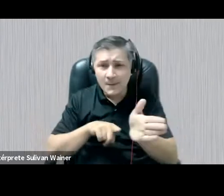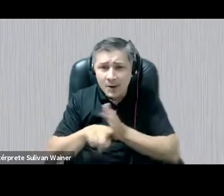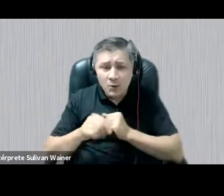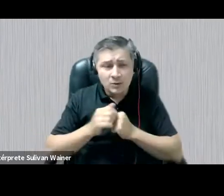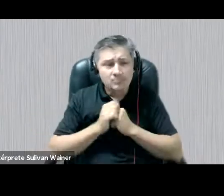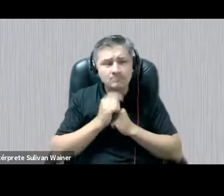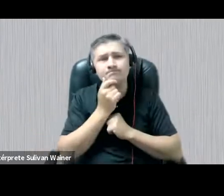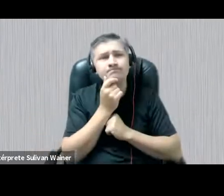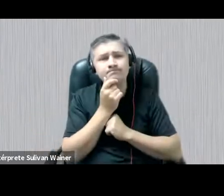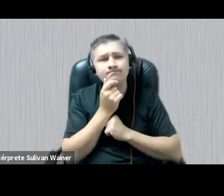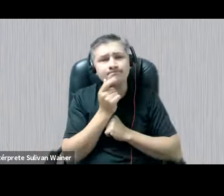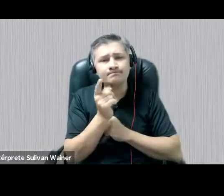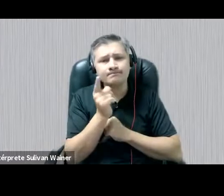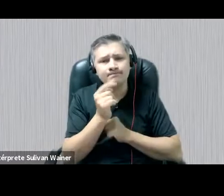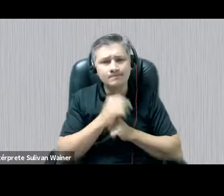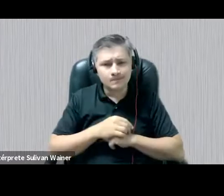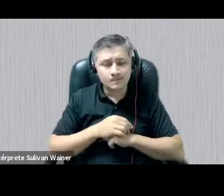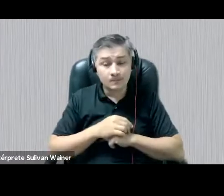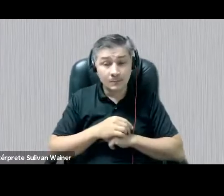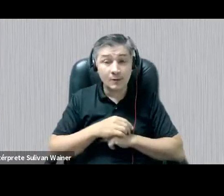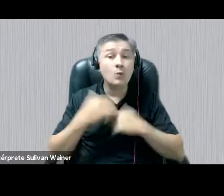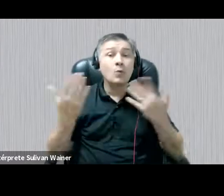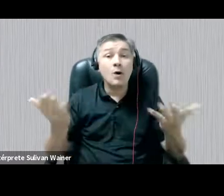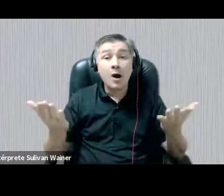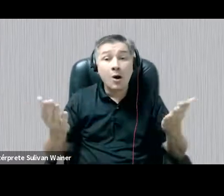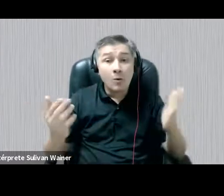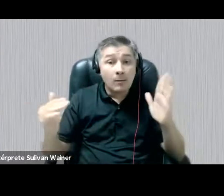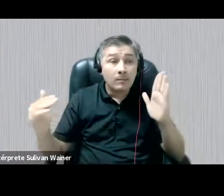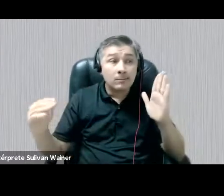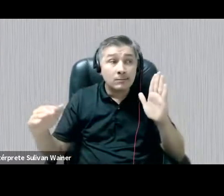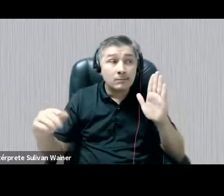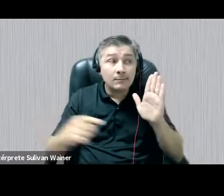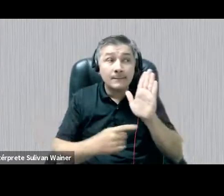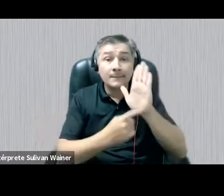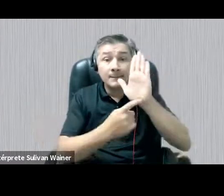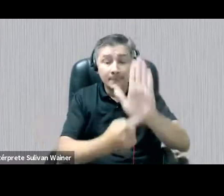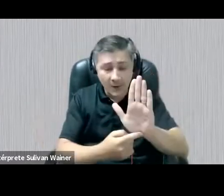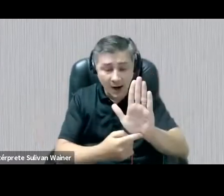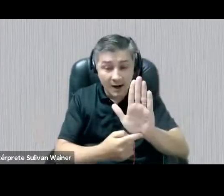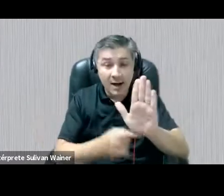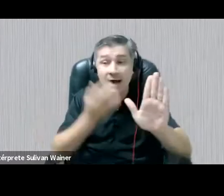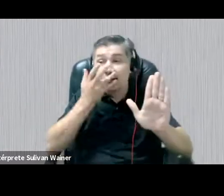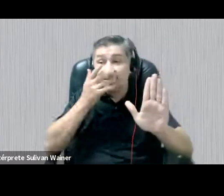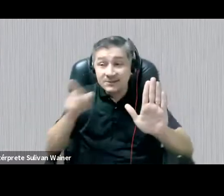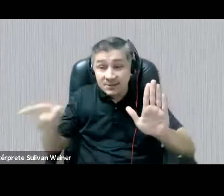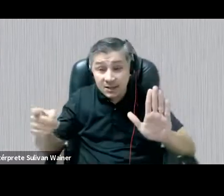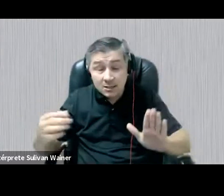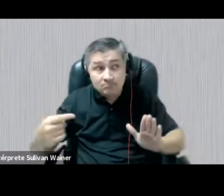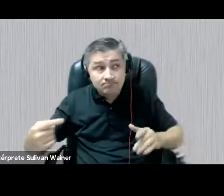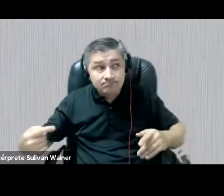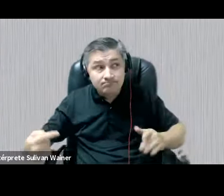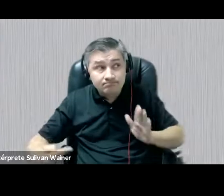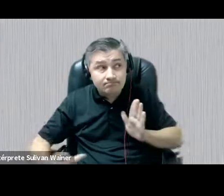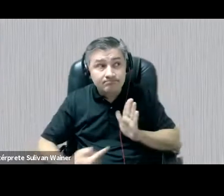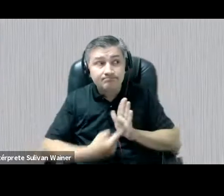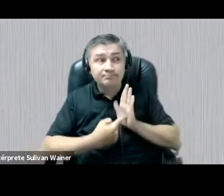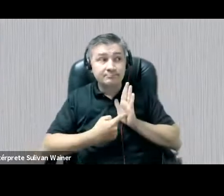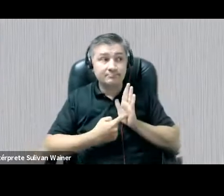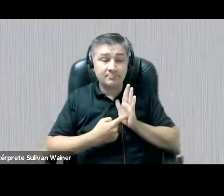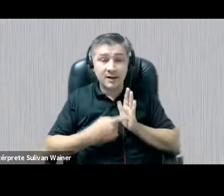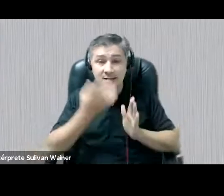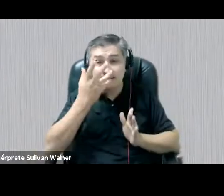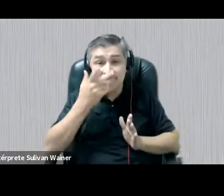que marcas desse Estado-nação as crianças que vivem nesse contexto trarão consigo? Ou que já estão